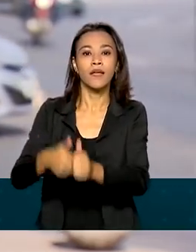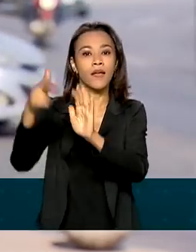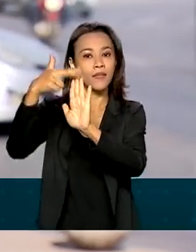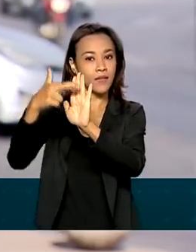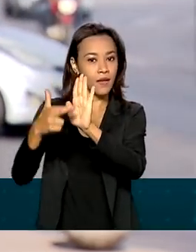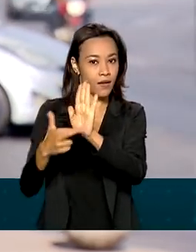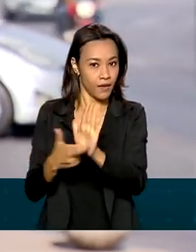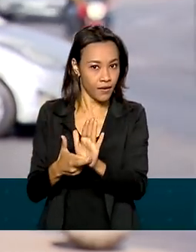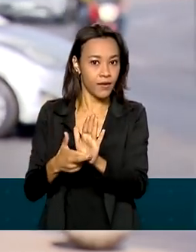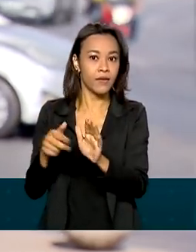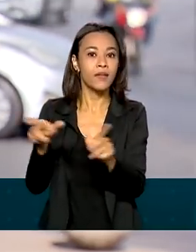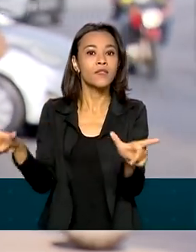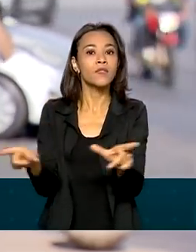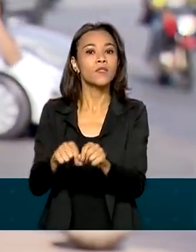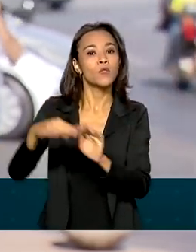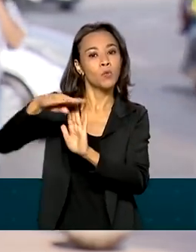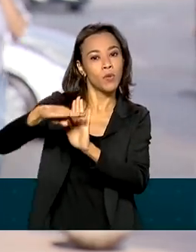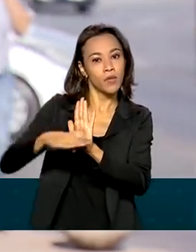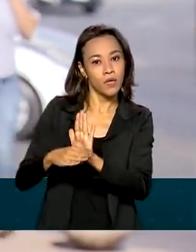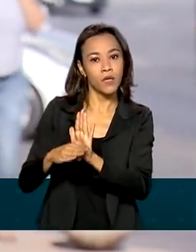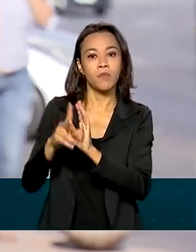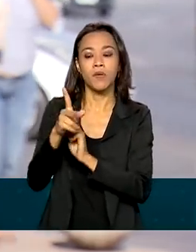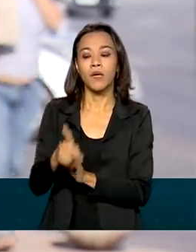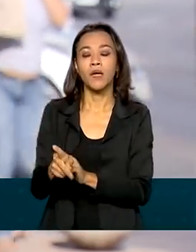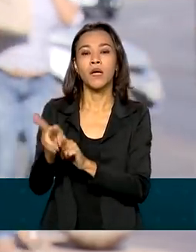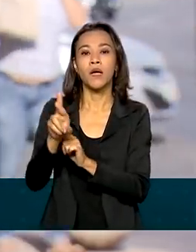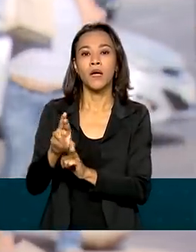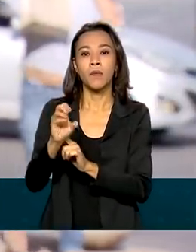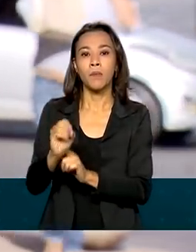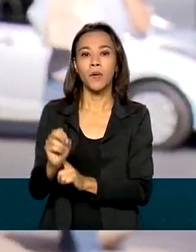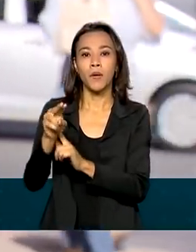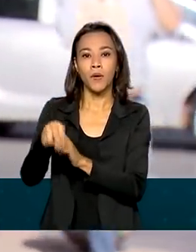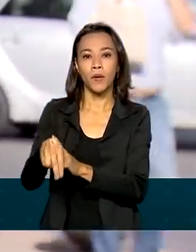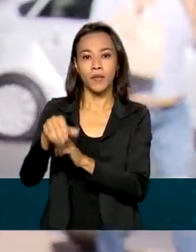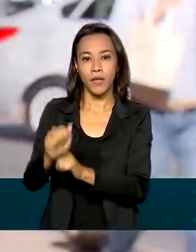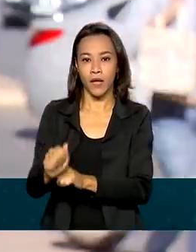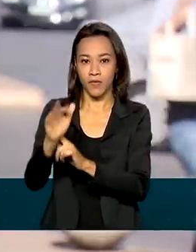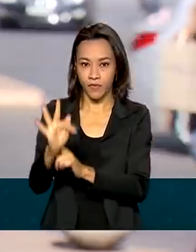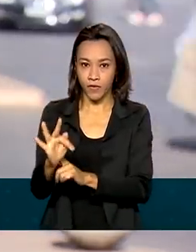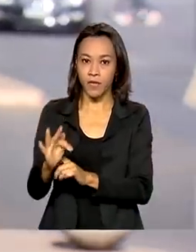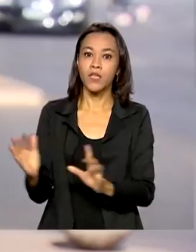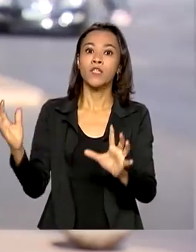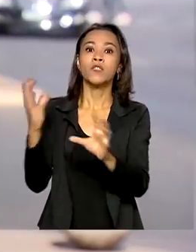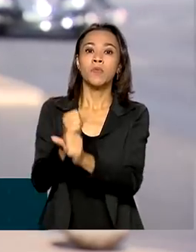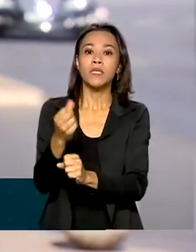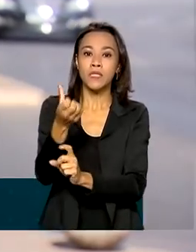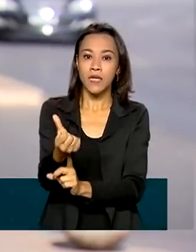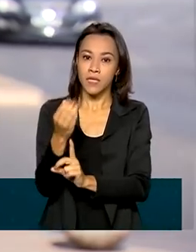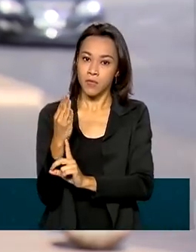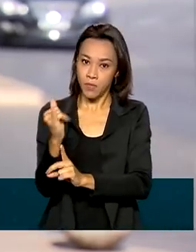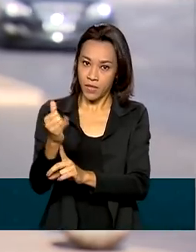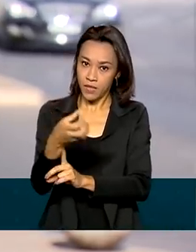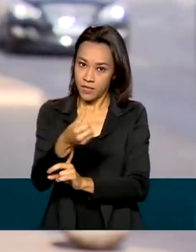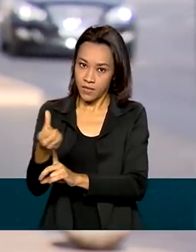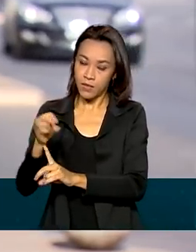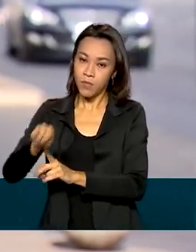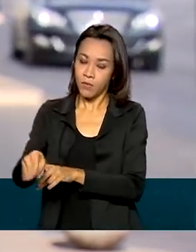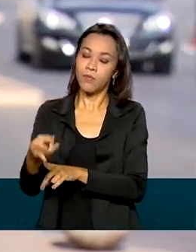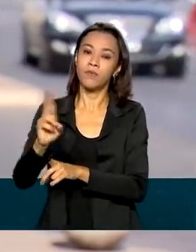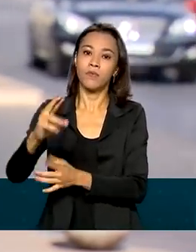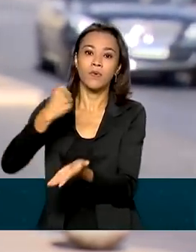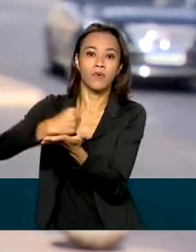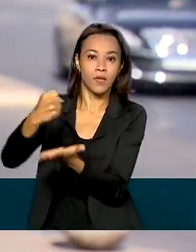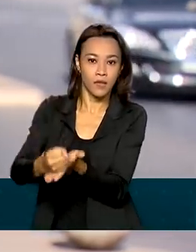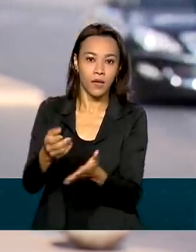Fortalecimento da Agricultura Familiar, PRONAF, com 6 bilhões e 600 milhões de reais contratados,